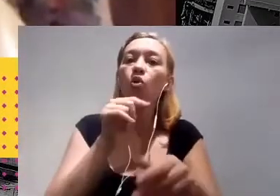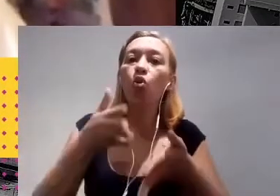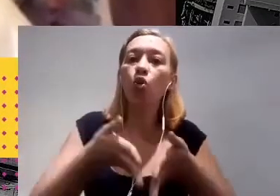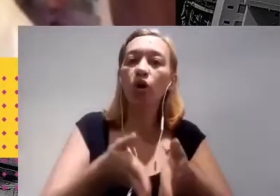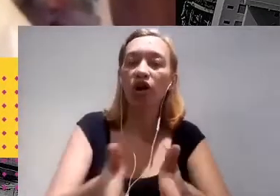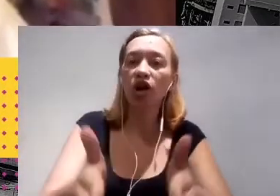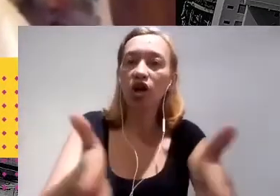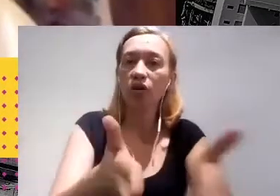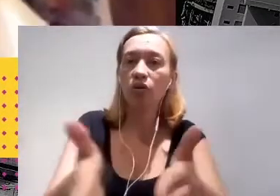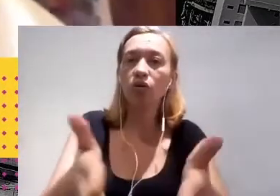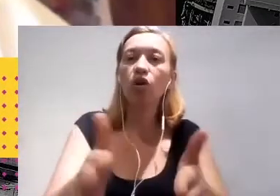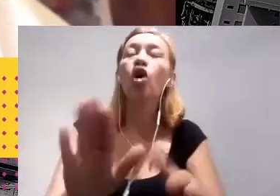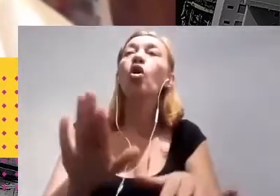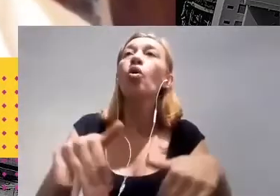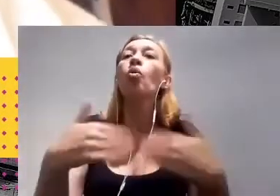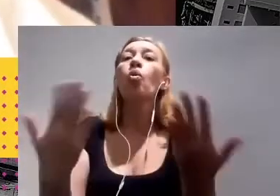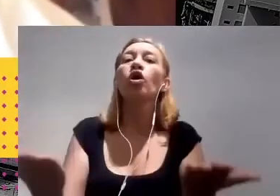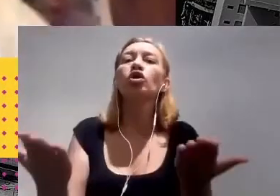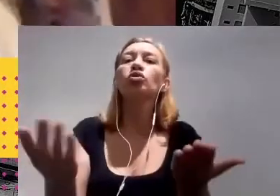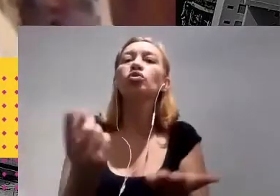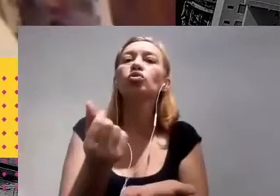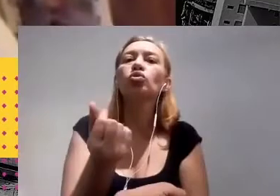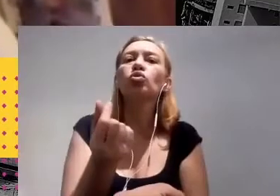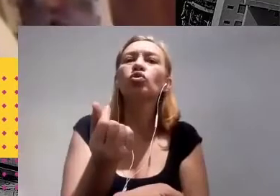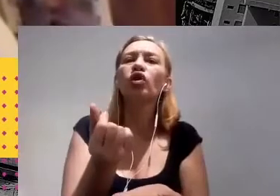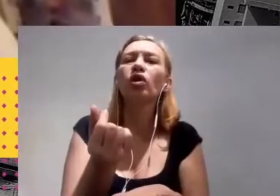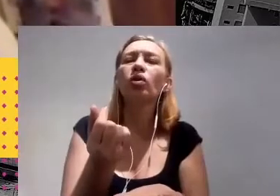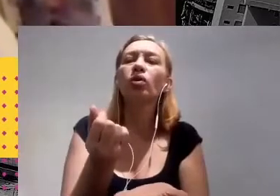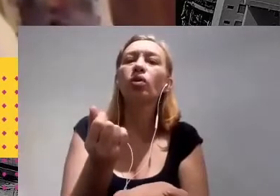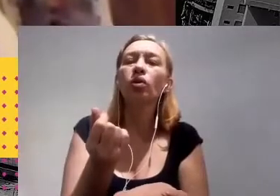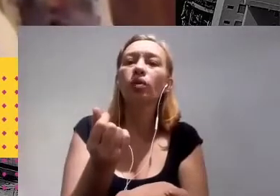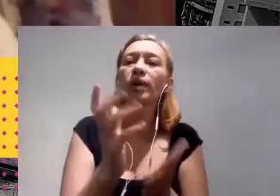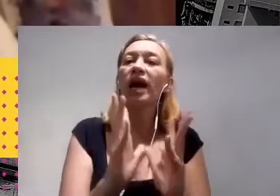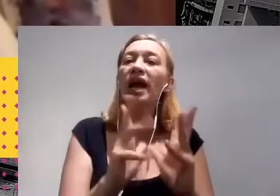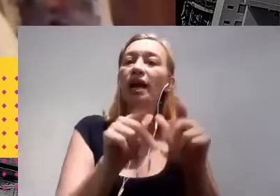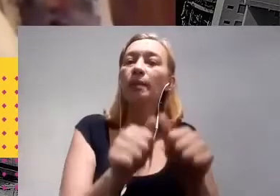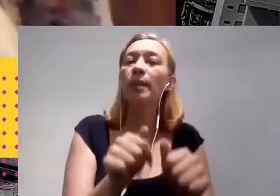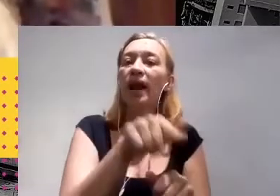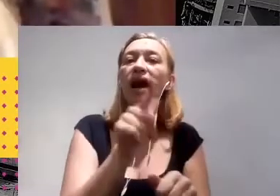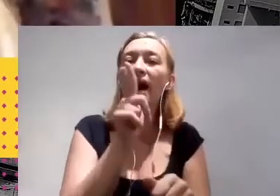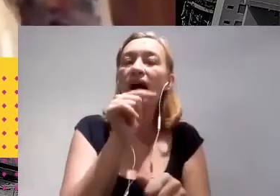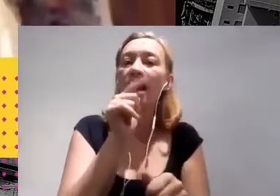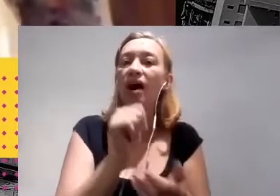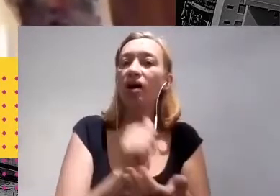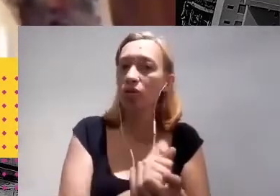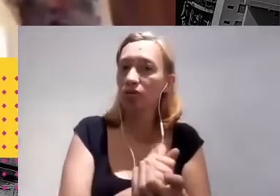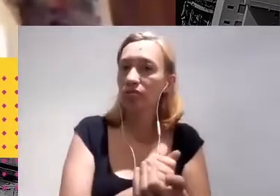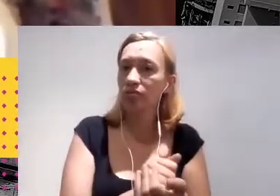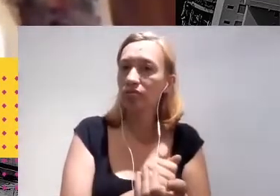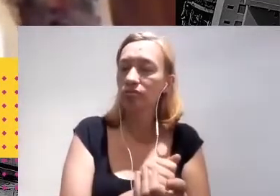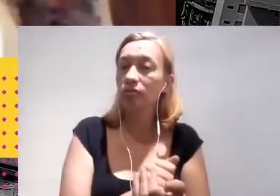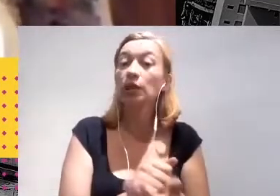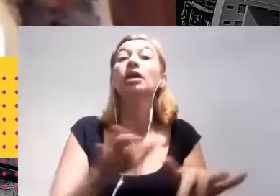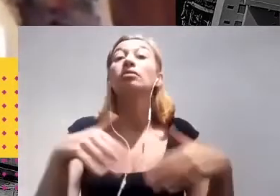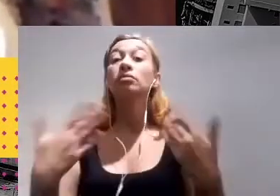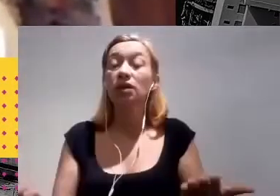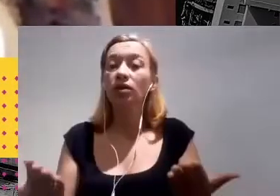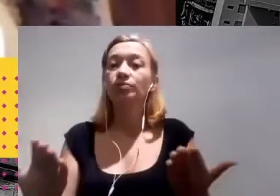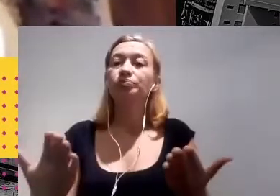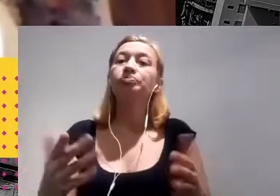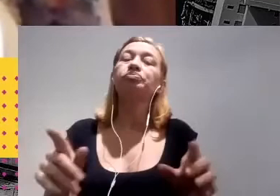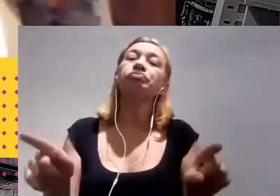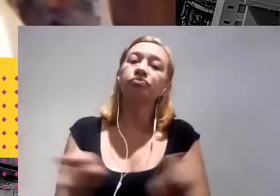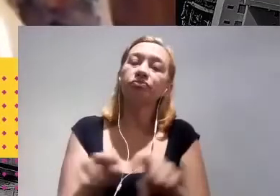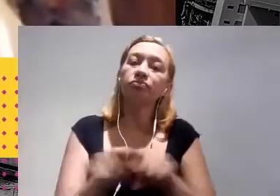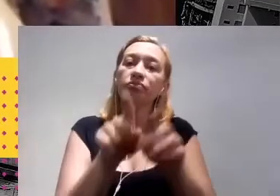isso custa para tratar lá na estação de tratamento de água da companhia. Então, aí tem também análise